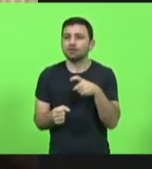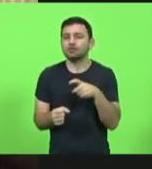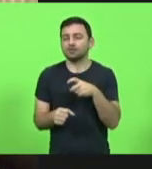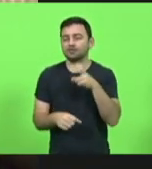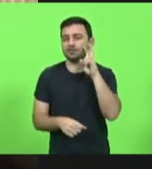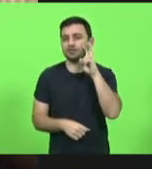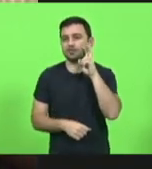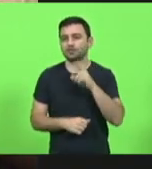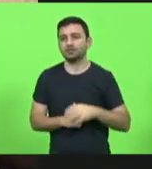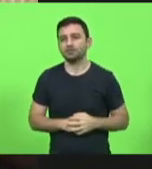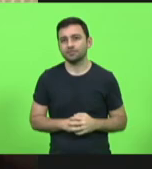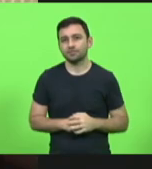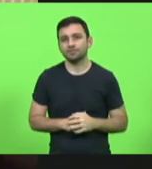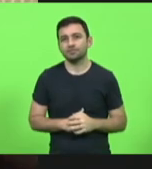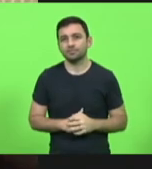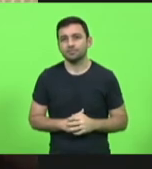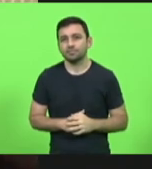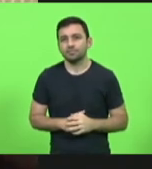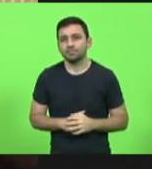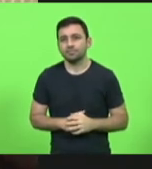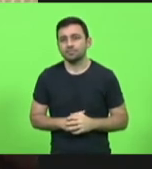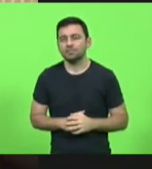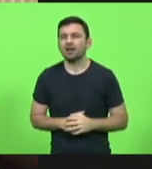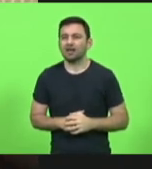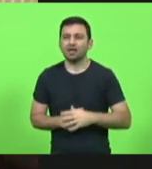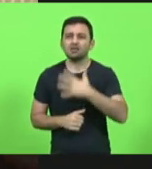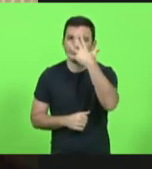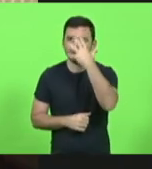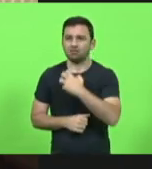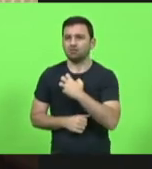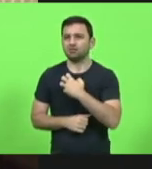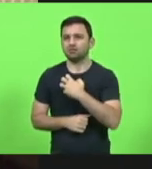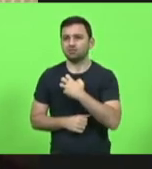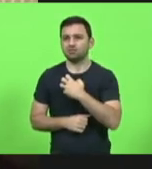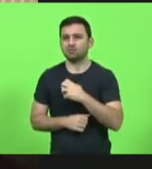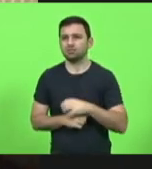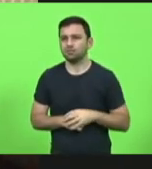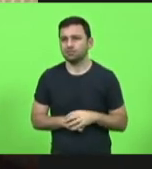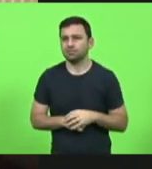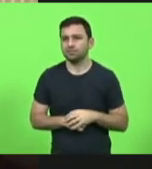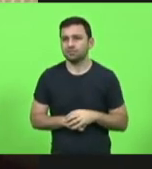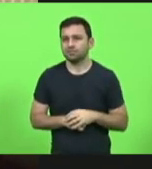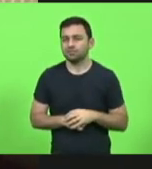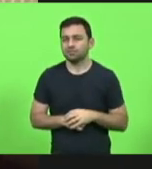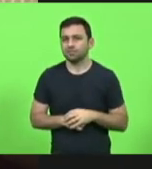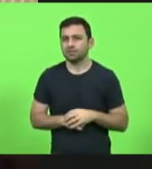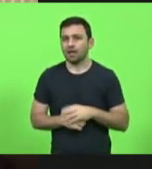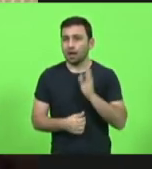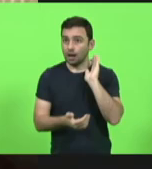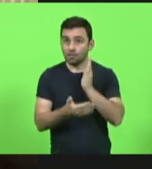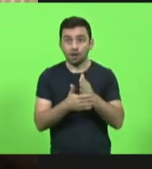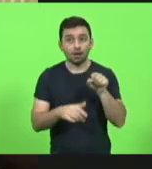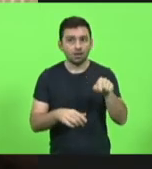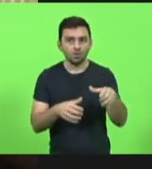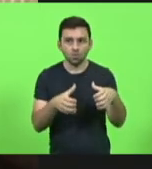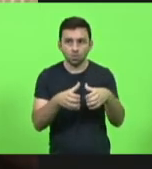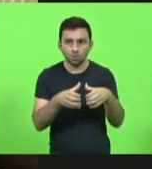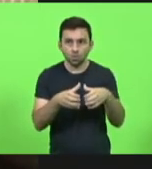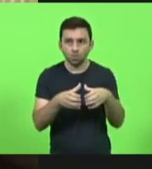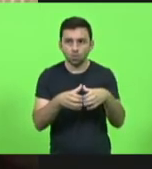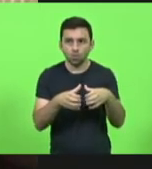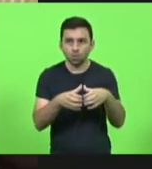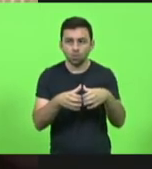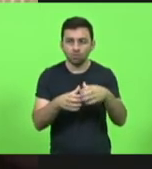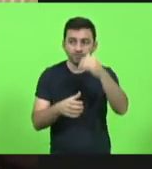Olha, é muito sério. Abortar uma operação de combate ao tráfico